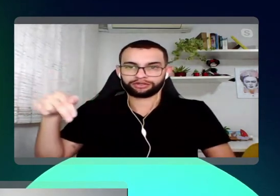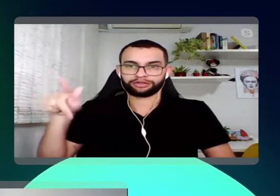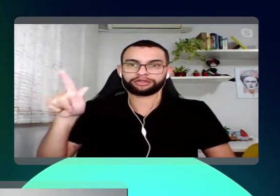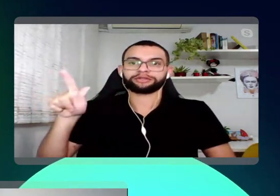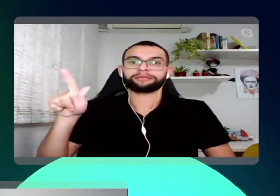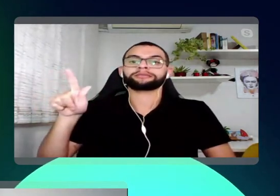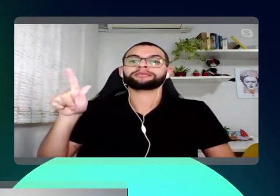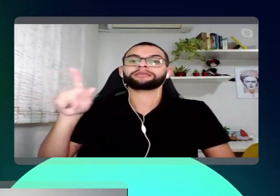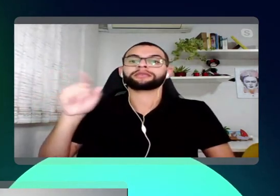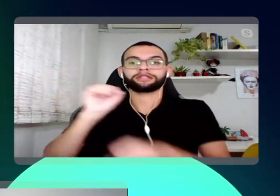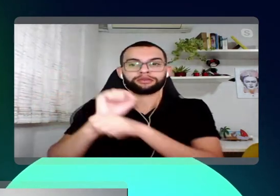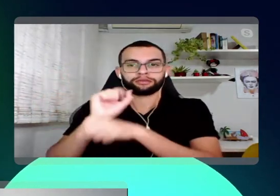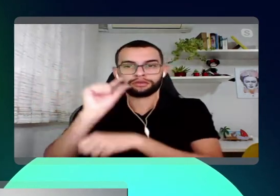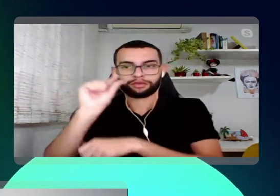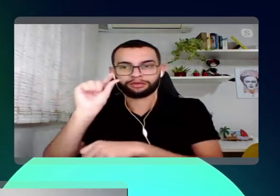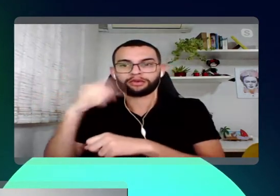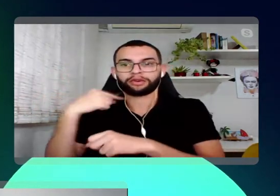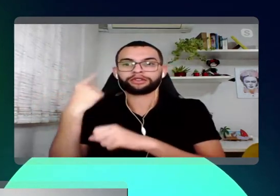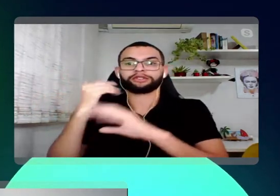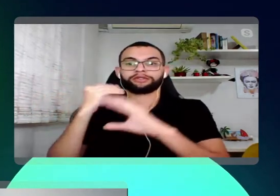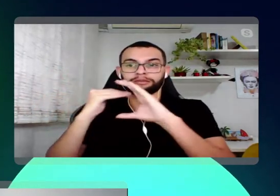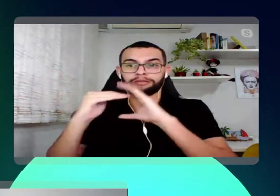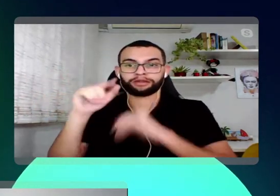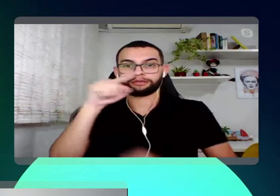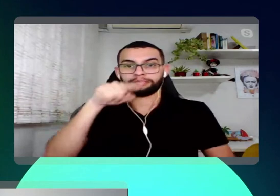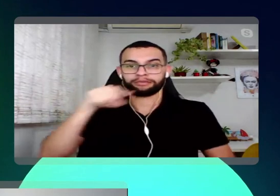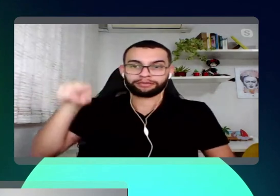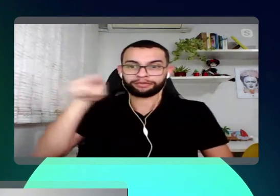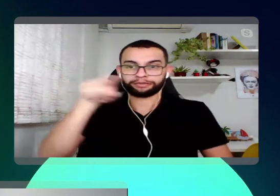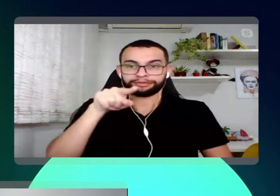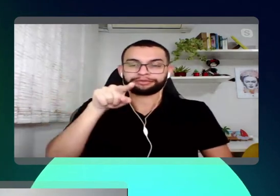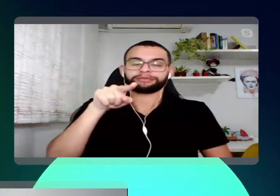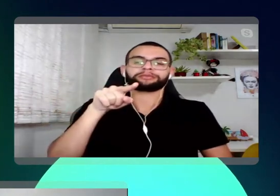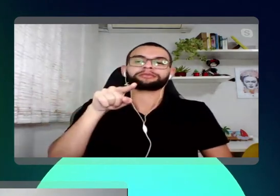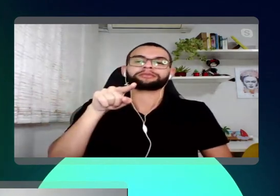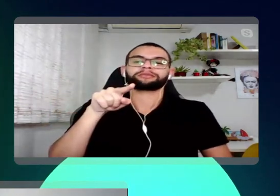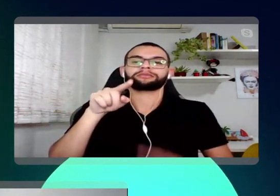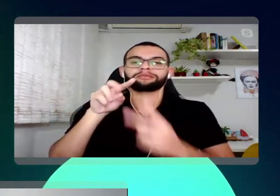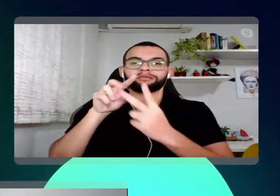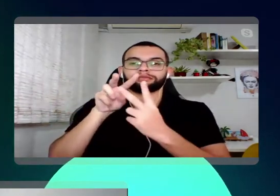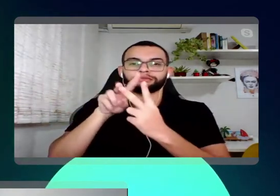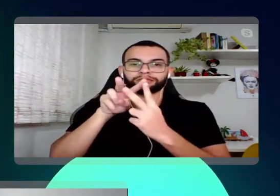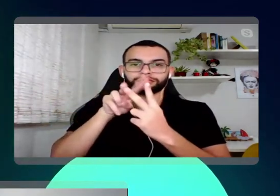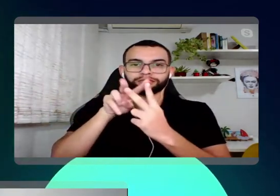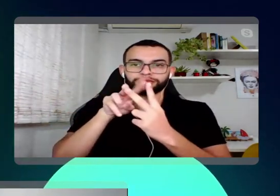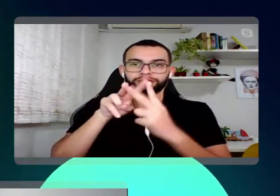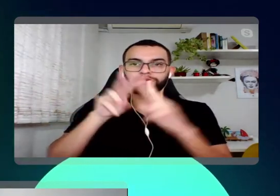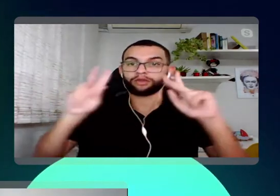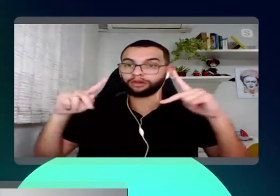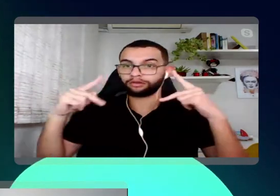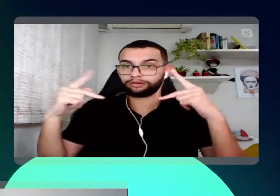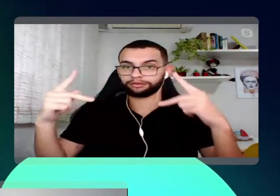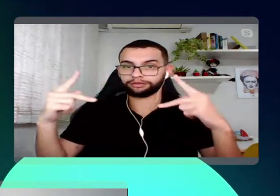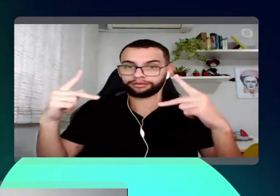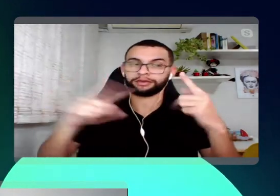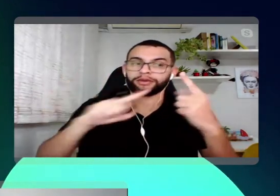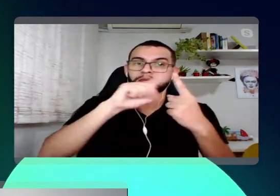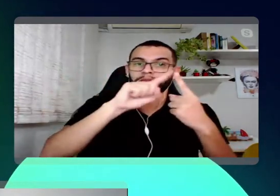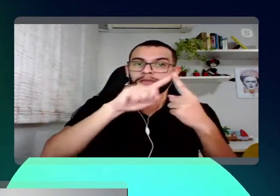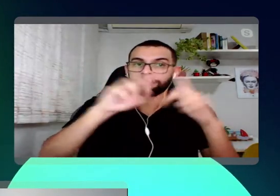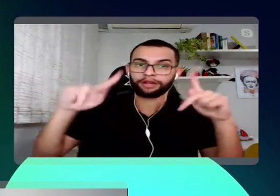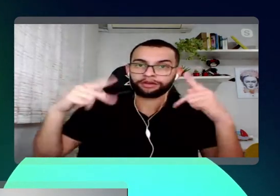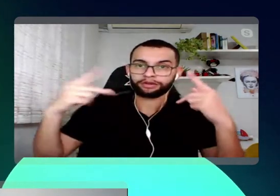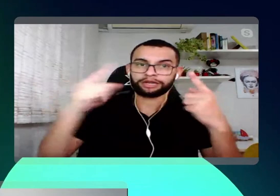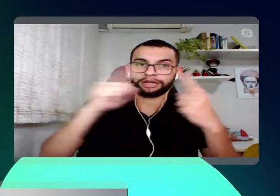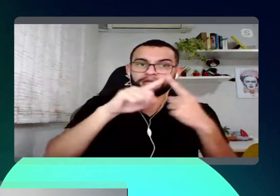enviar para vocês duas, duas, dois links, né? O primeiro